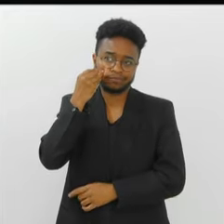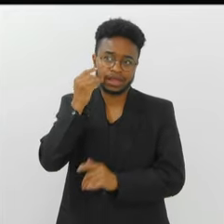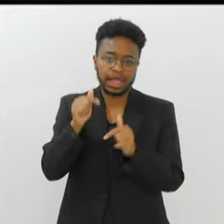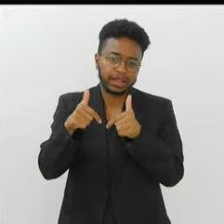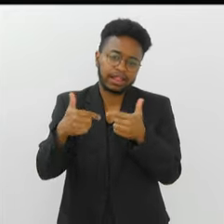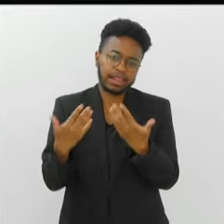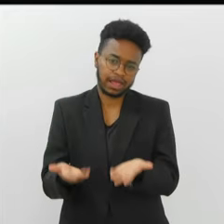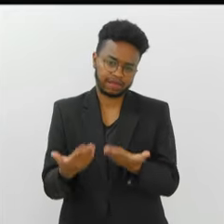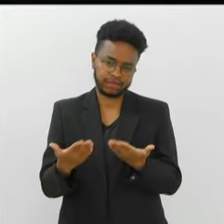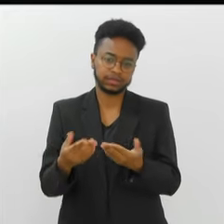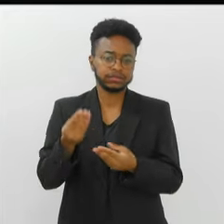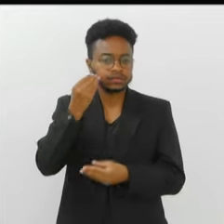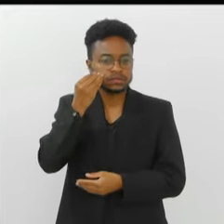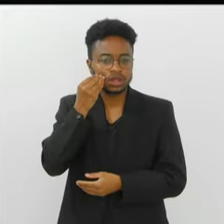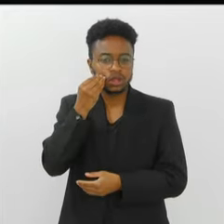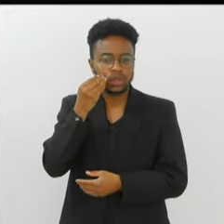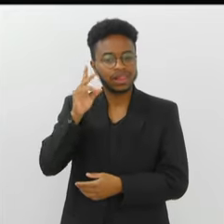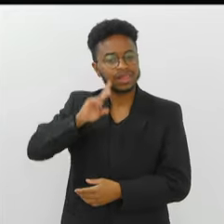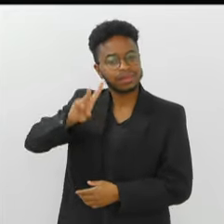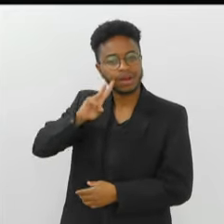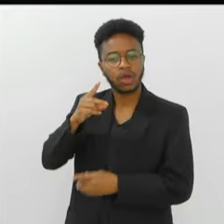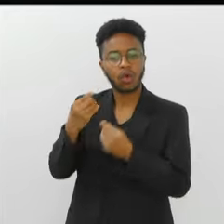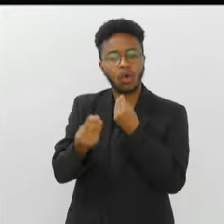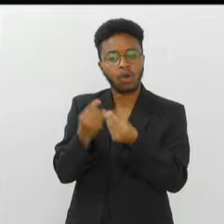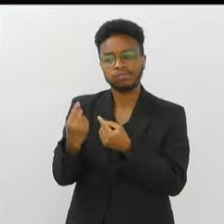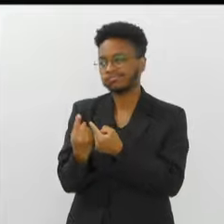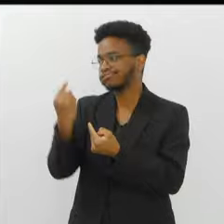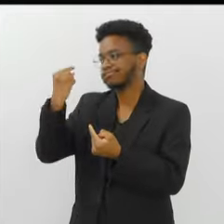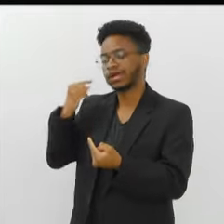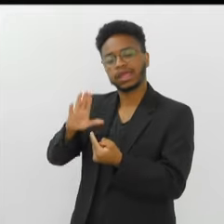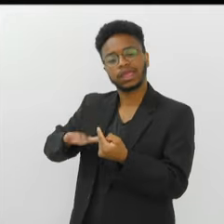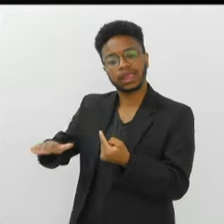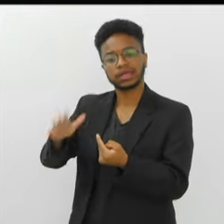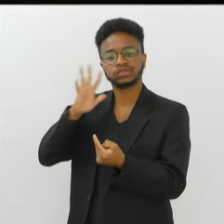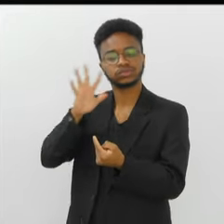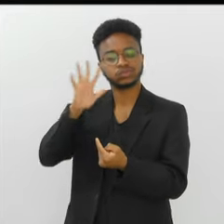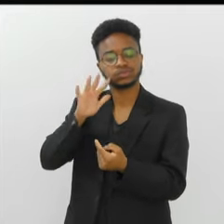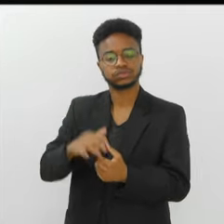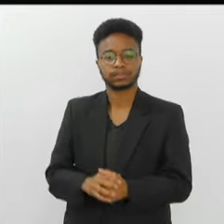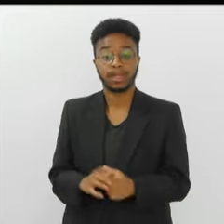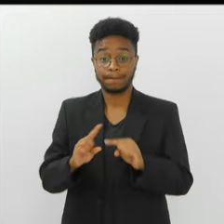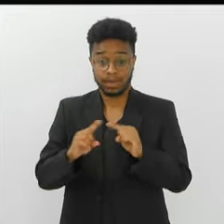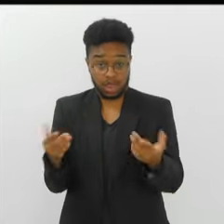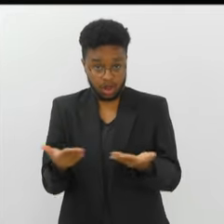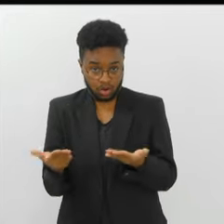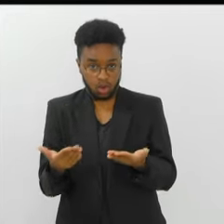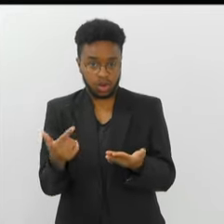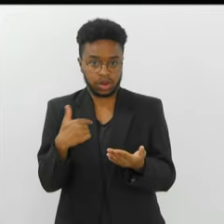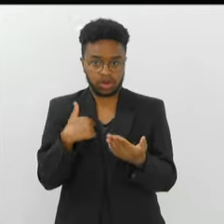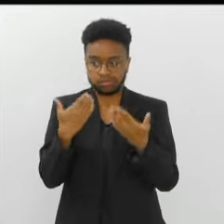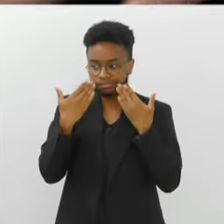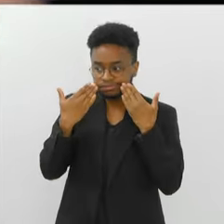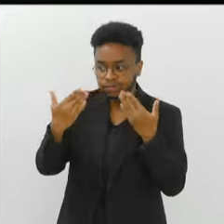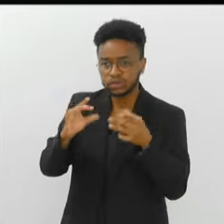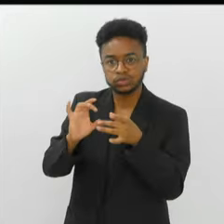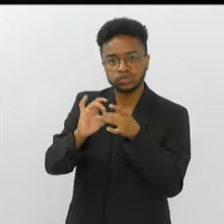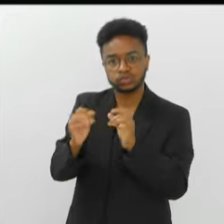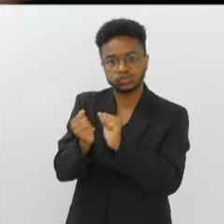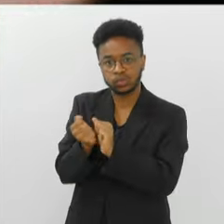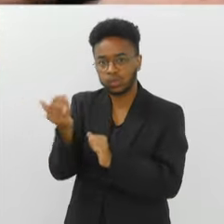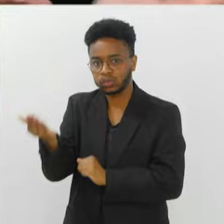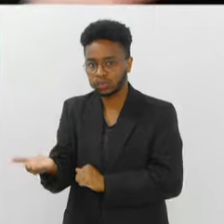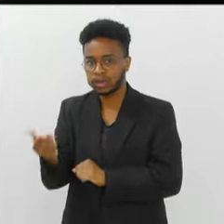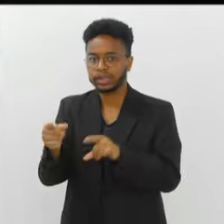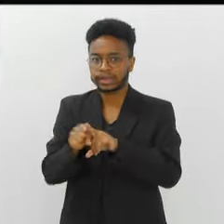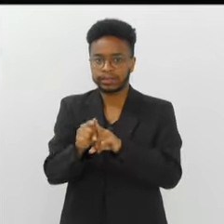tirar esse peso das minhas costas. Eu tento referenciar o menino sonhador e amante de Carnaval. Agora, nesse momento aqui que eu estou